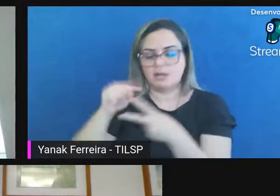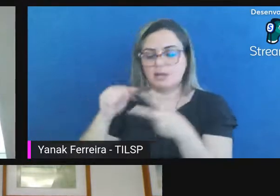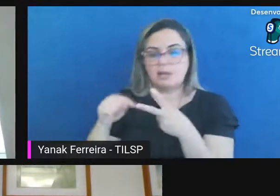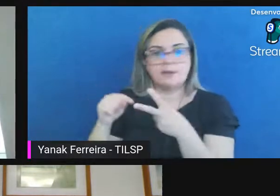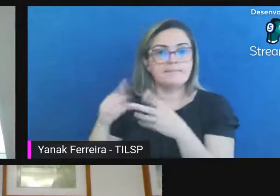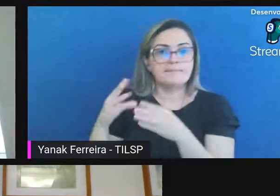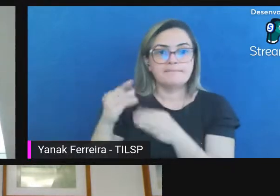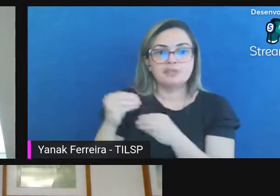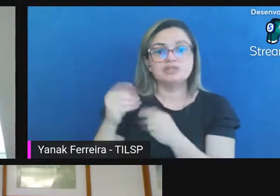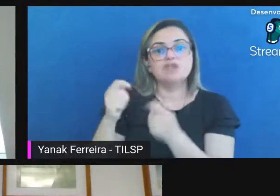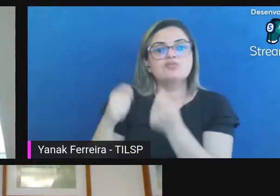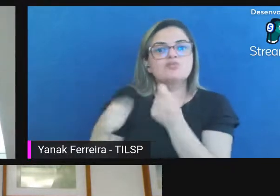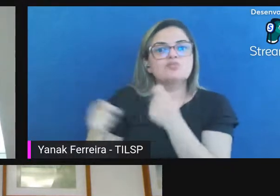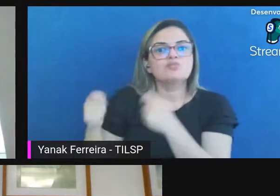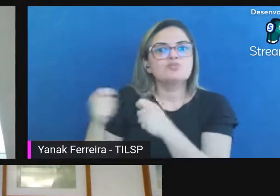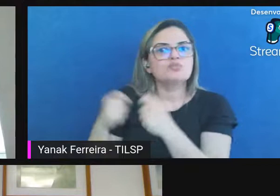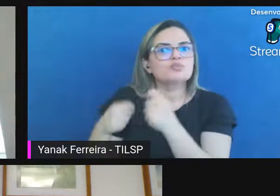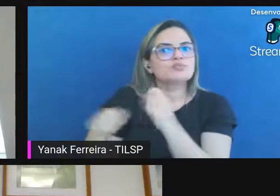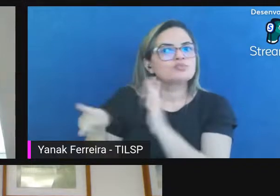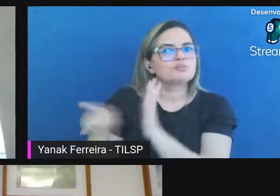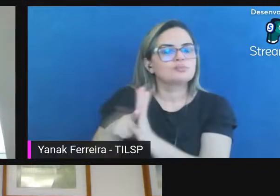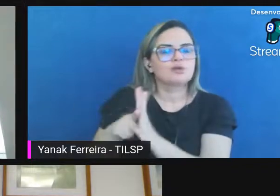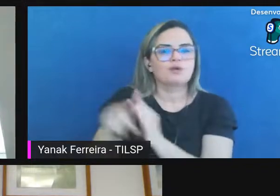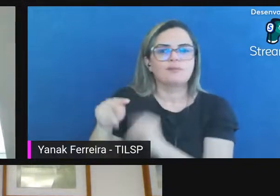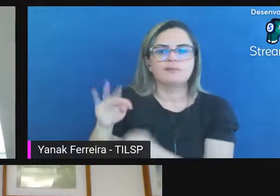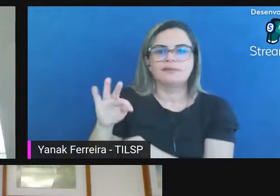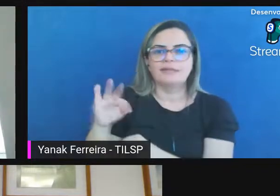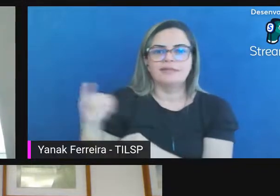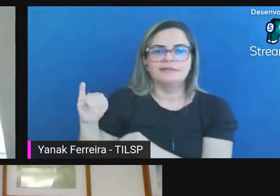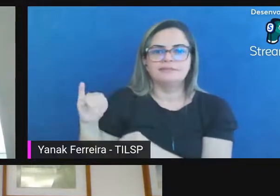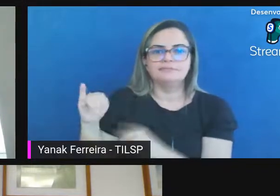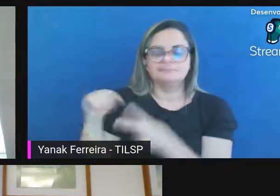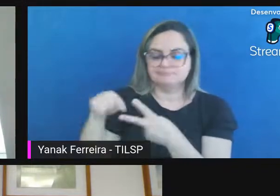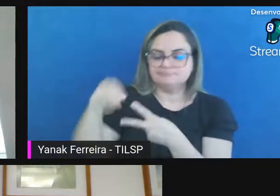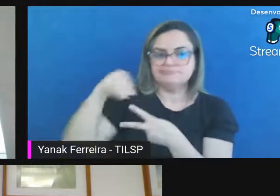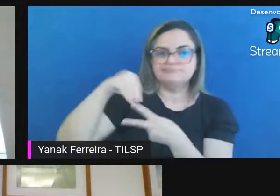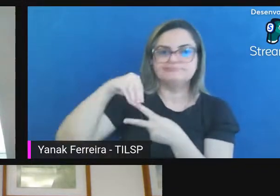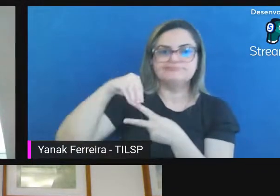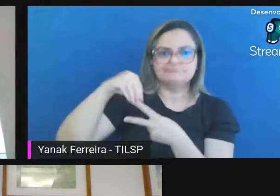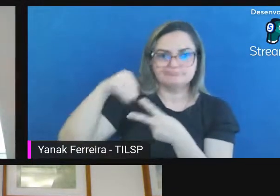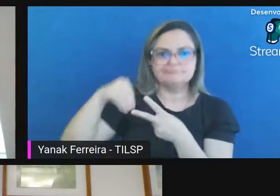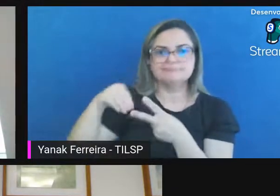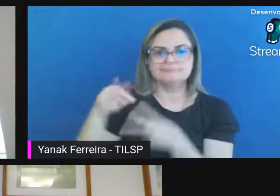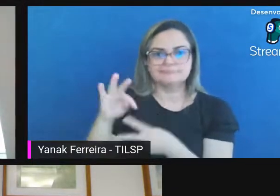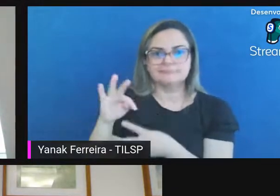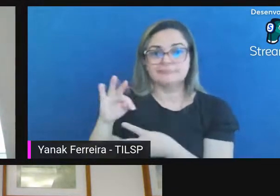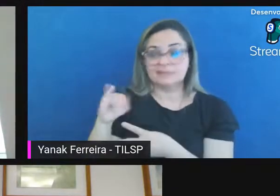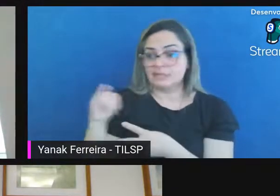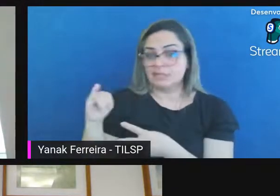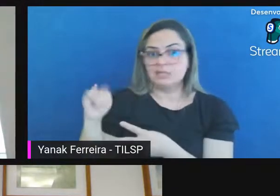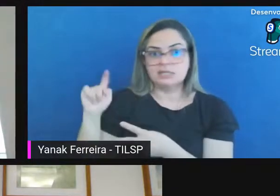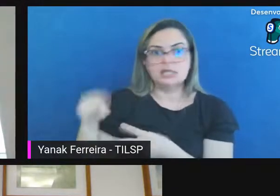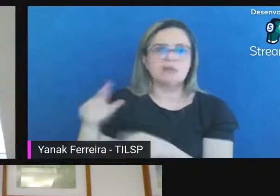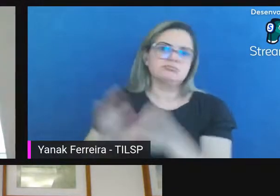o administrador de TI que é um profissional de TI e aí eu complementei dizendo que não é